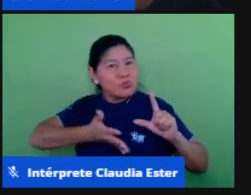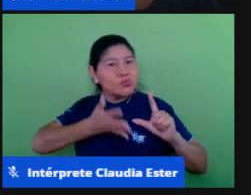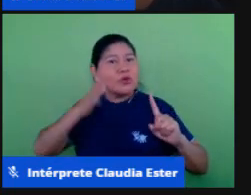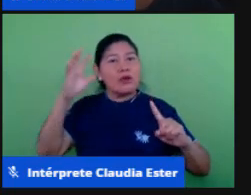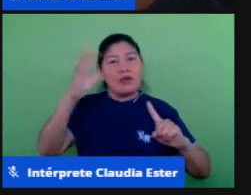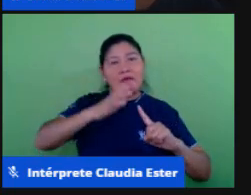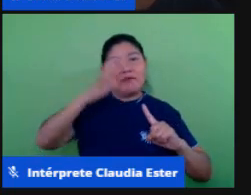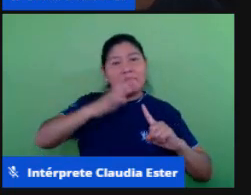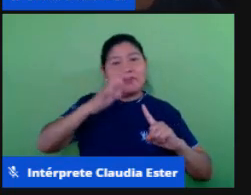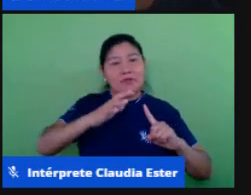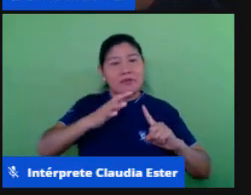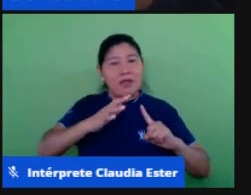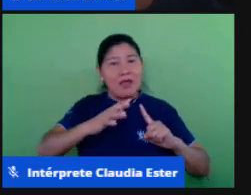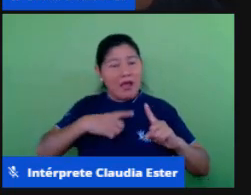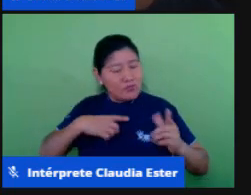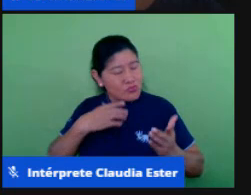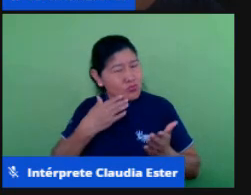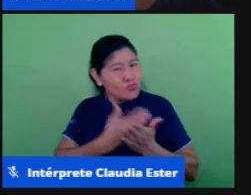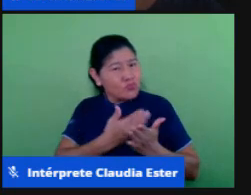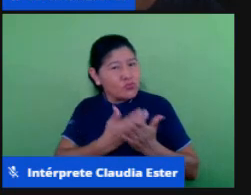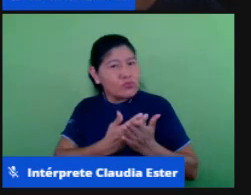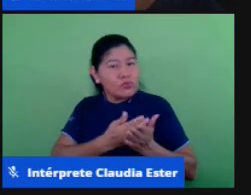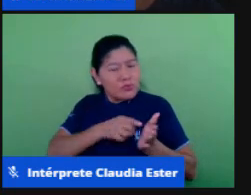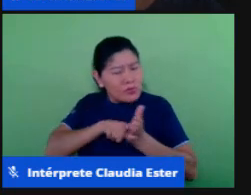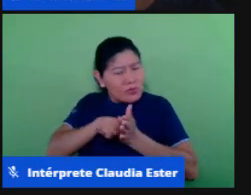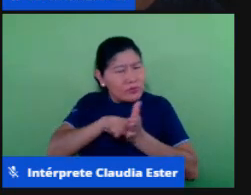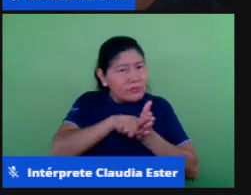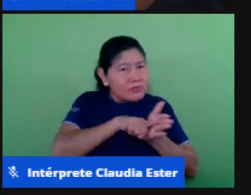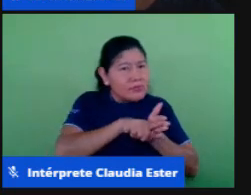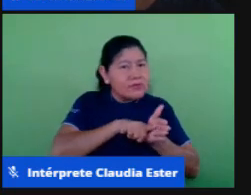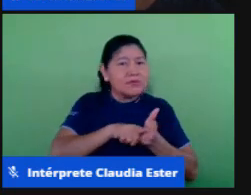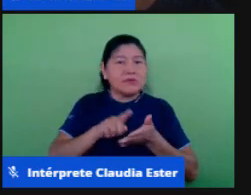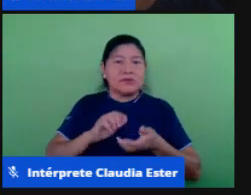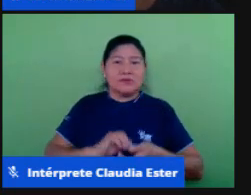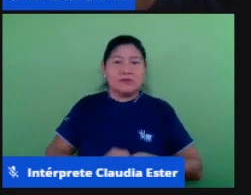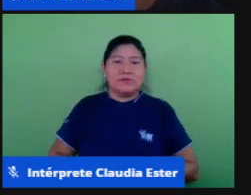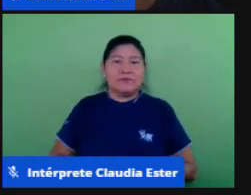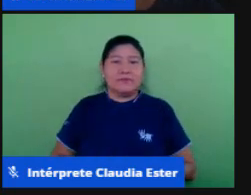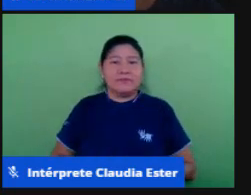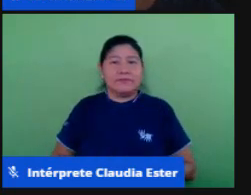estimulem a investigar sobre isso próximo